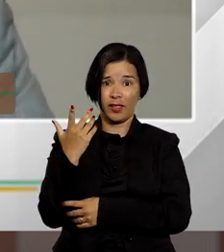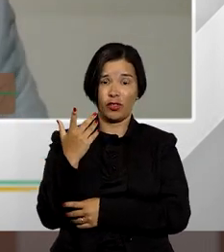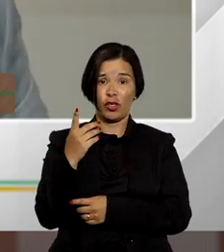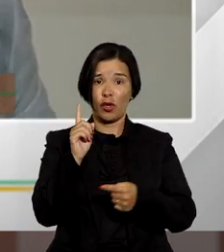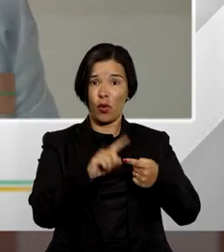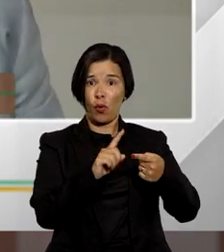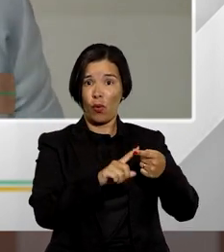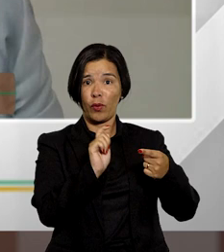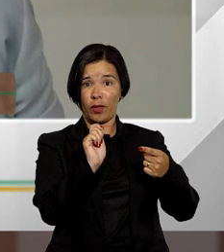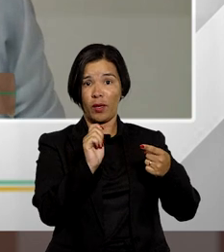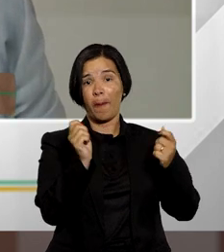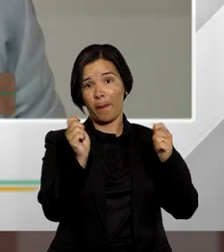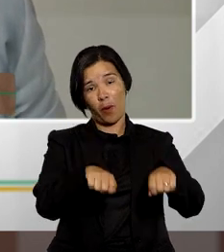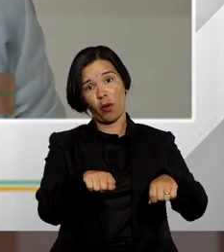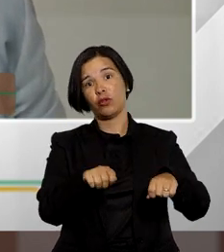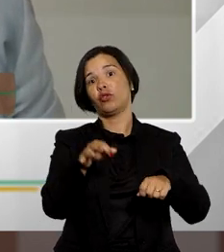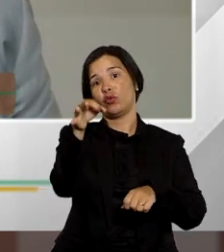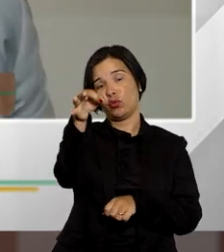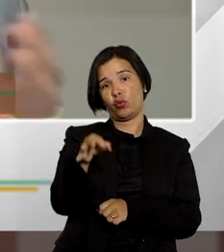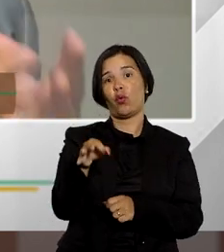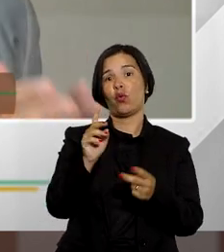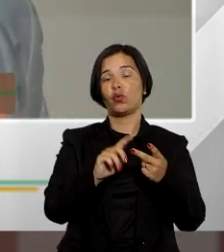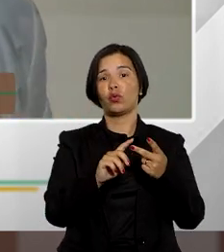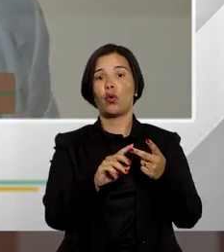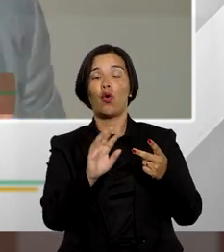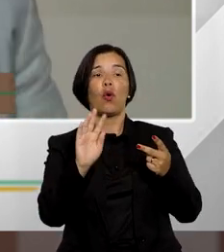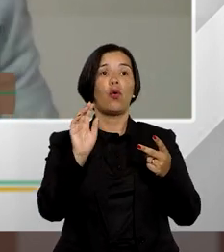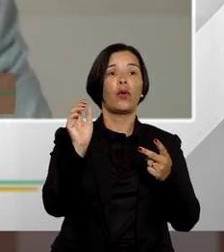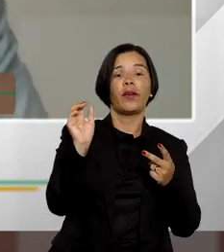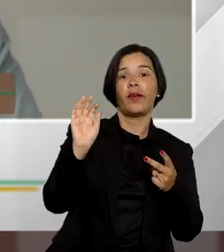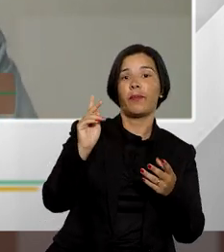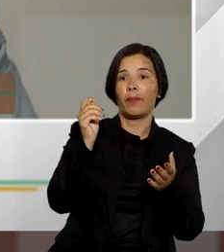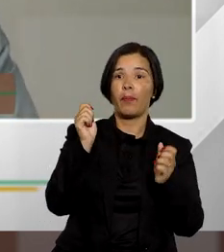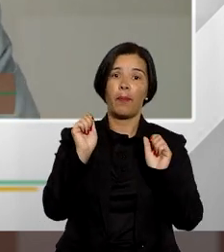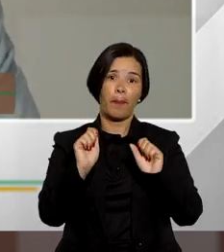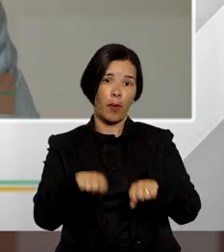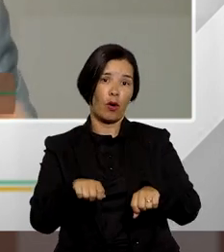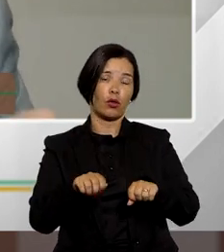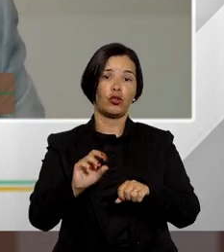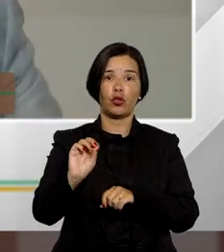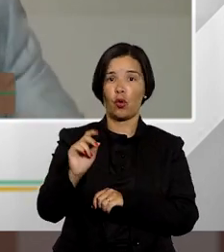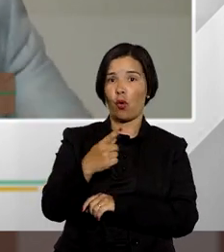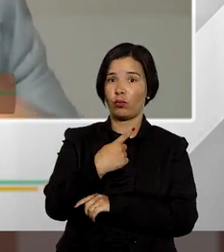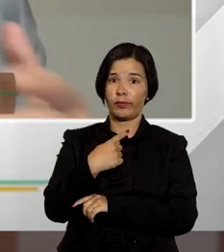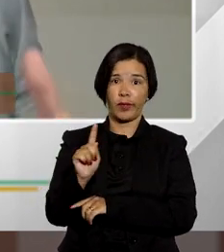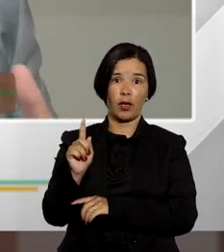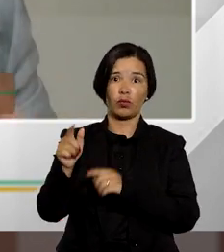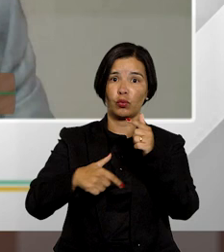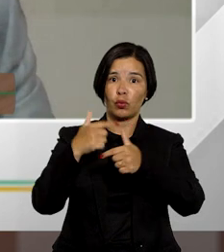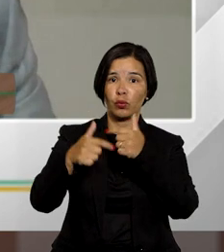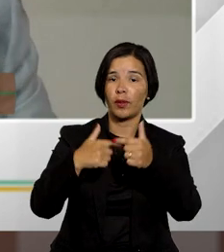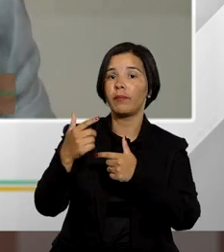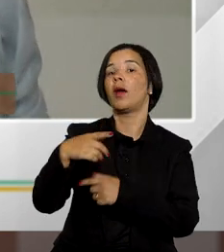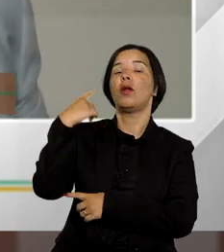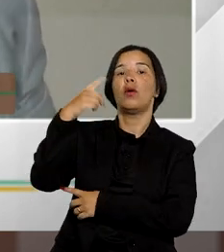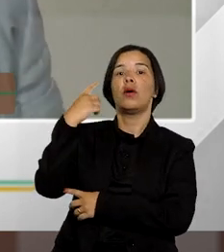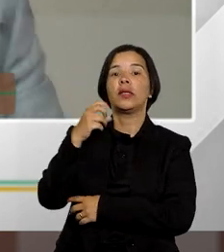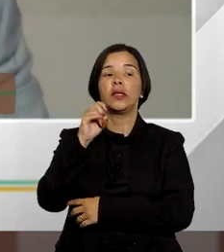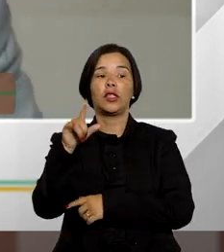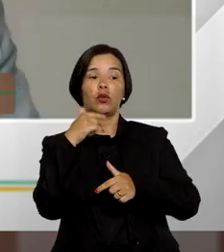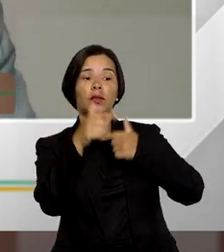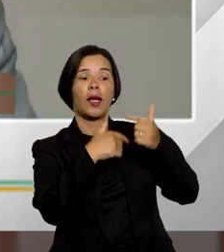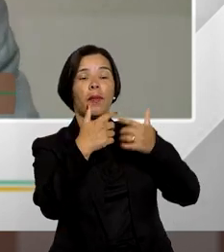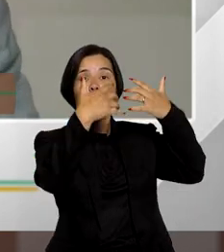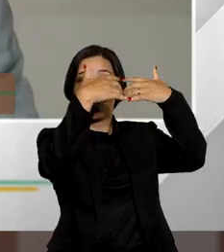o que é ou não justo o que é ou não devido ao advogado se aquele trabalho realizado ele é